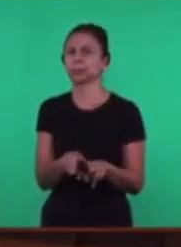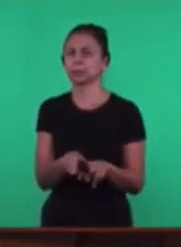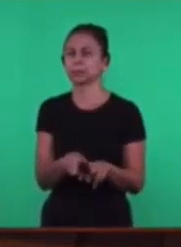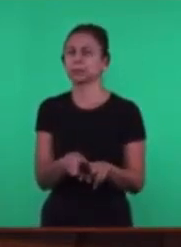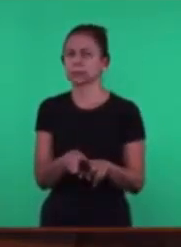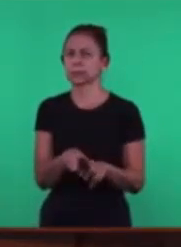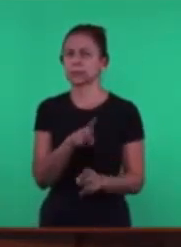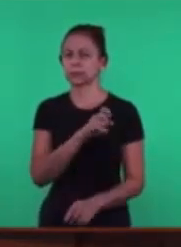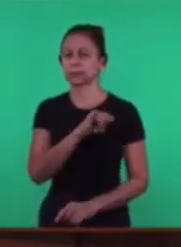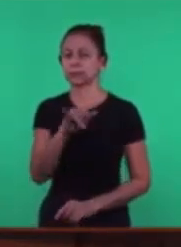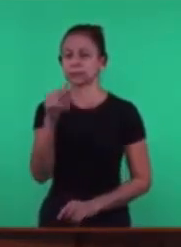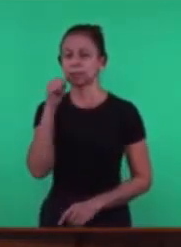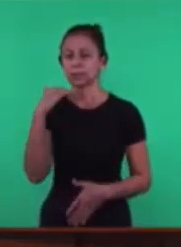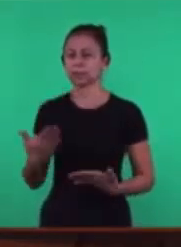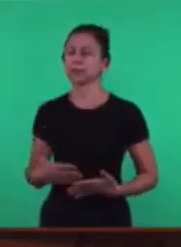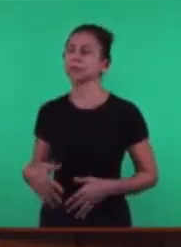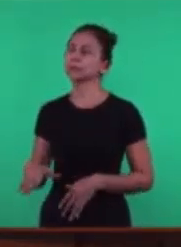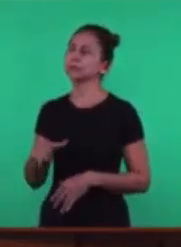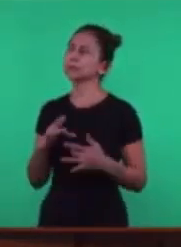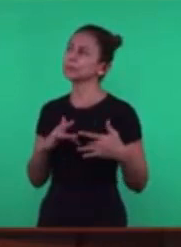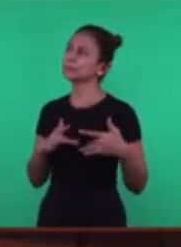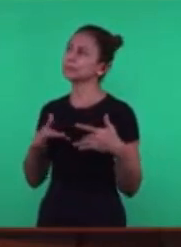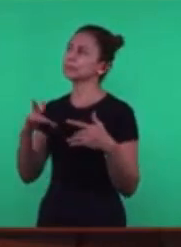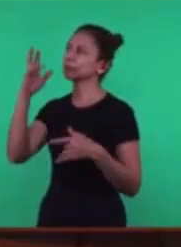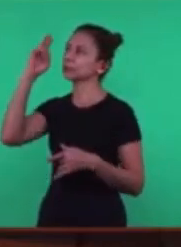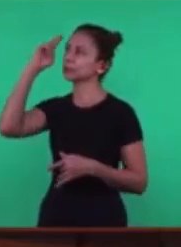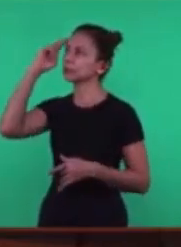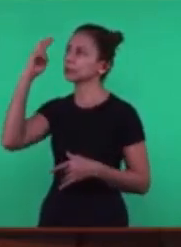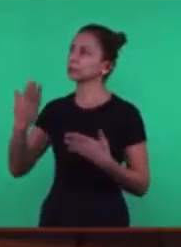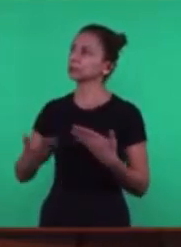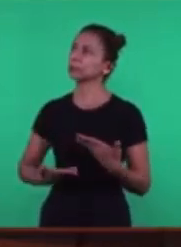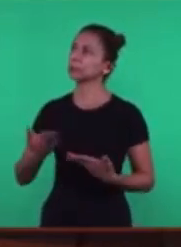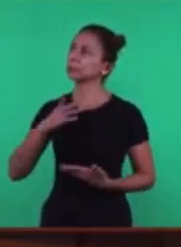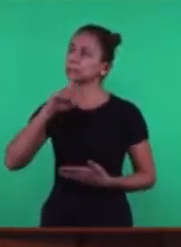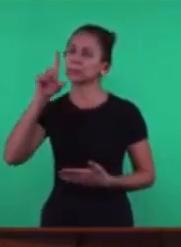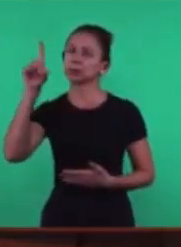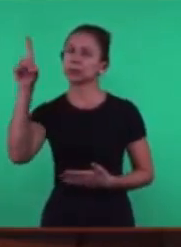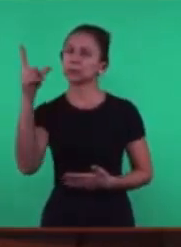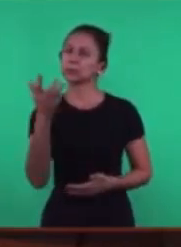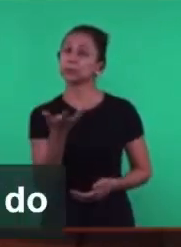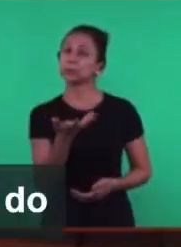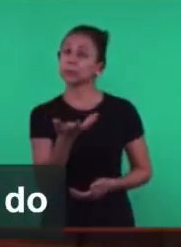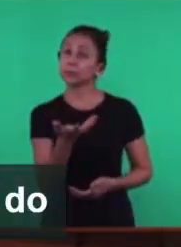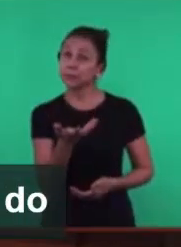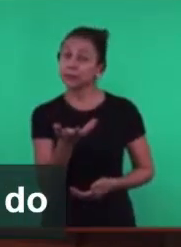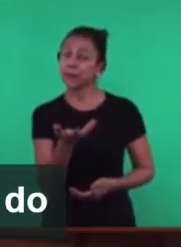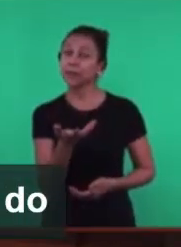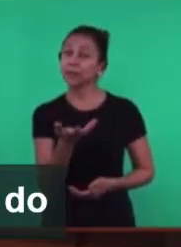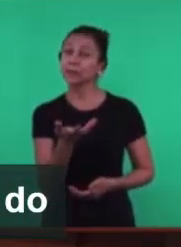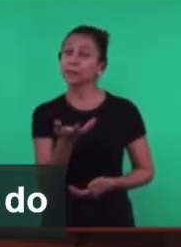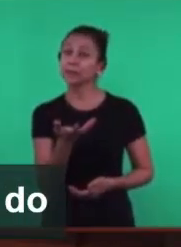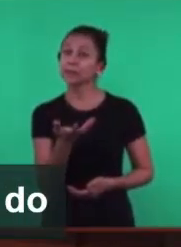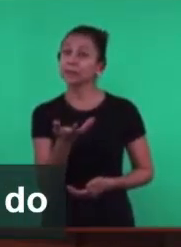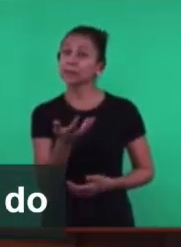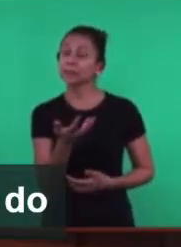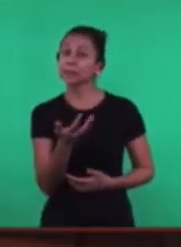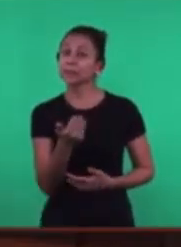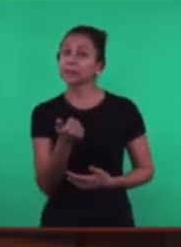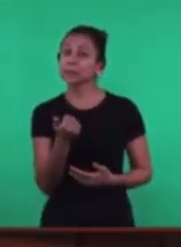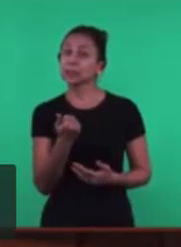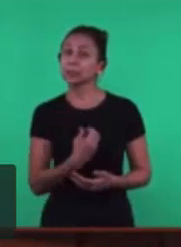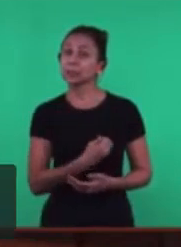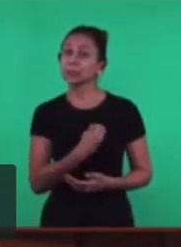Eu duvido Nossa senhora Servas de Deus Que querem E às vezes Não entendem O que tem que fazer